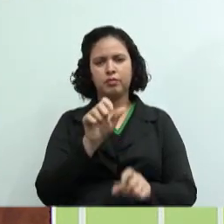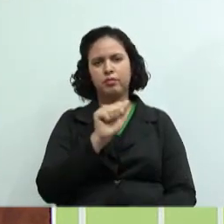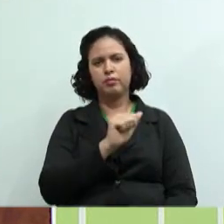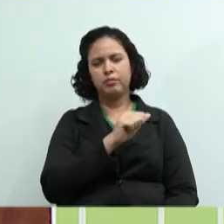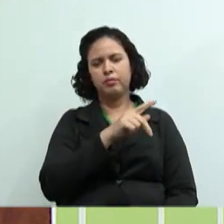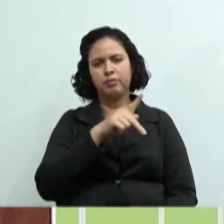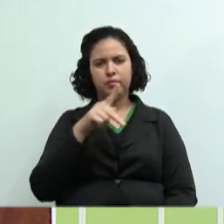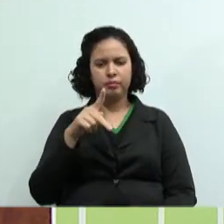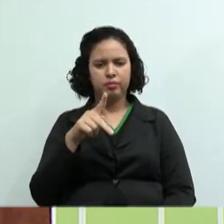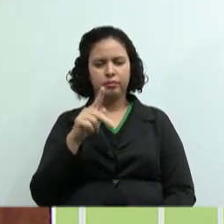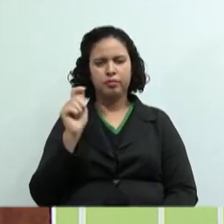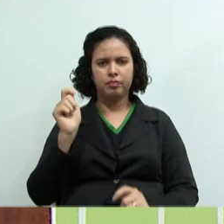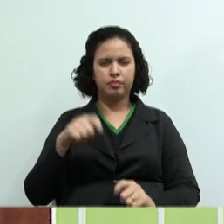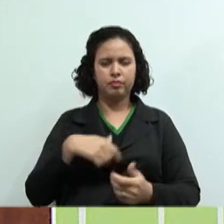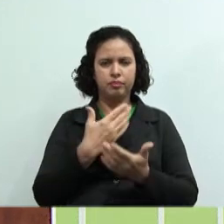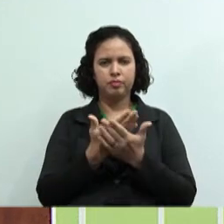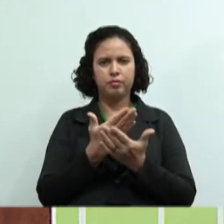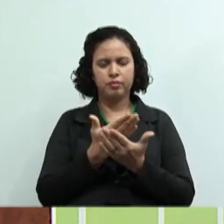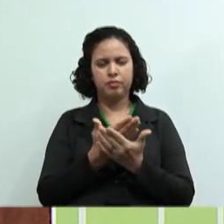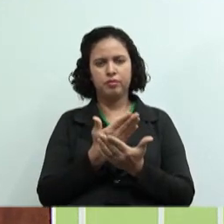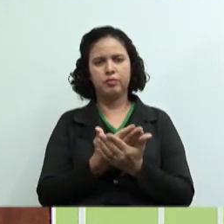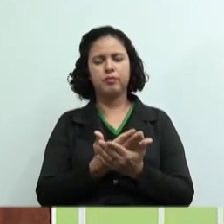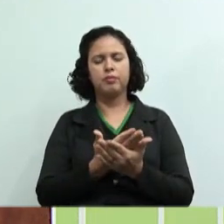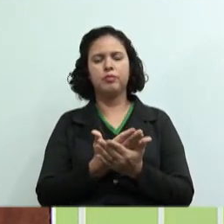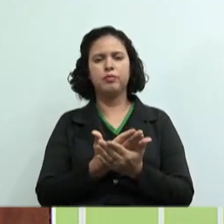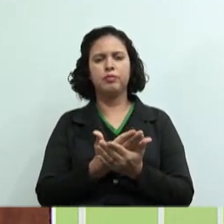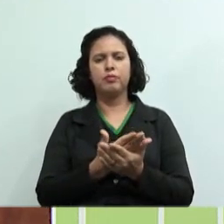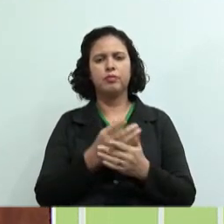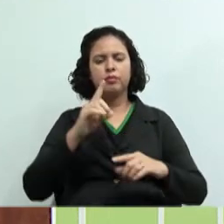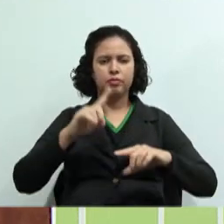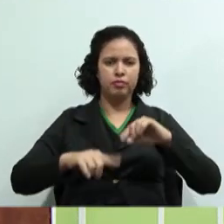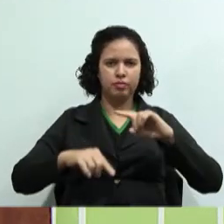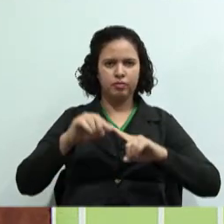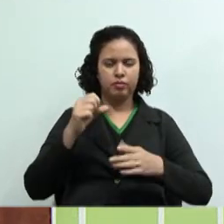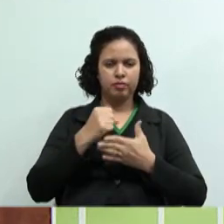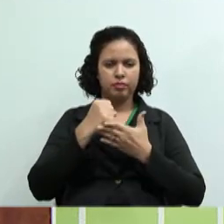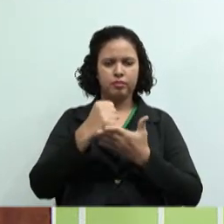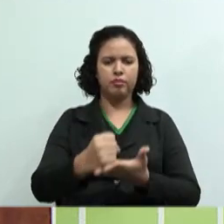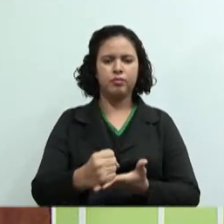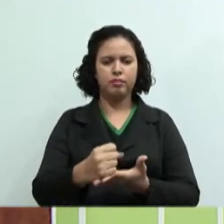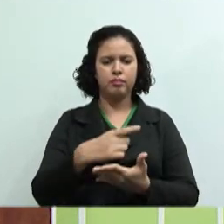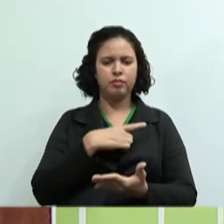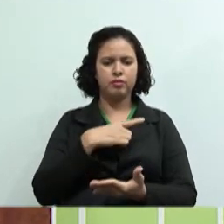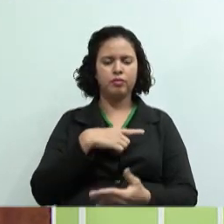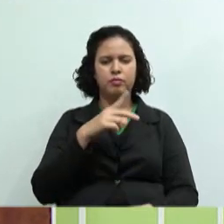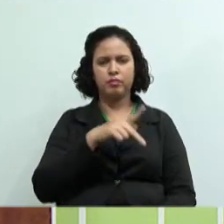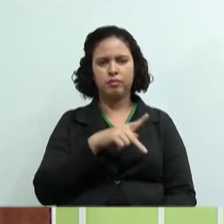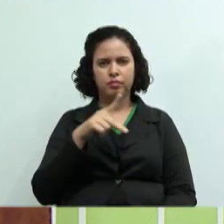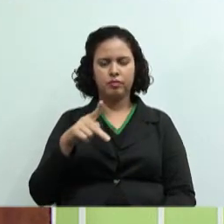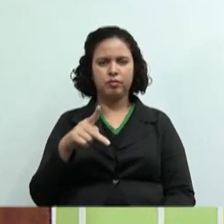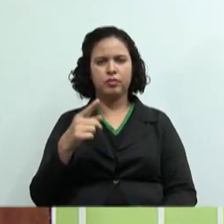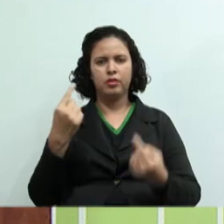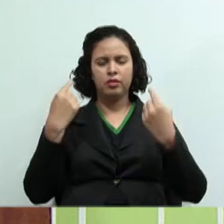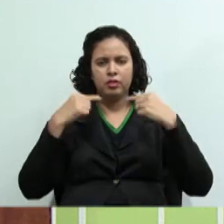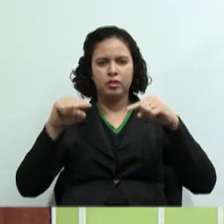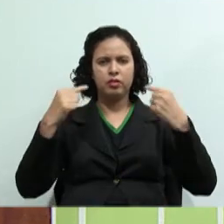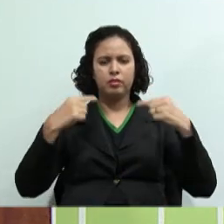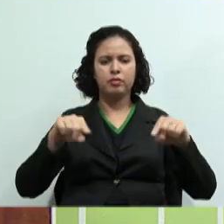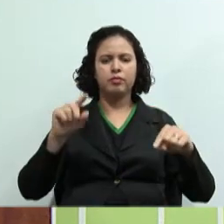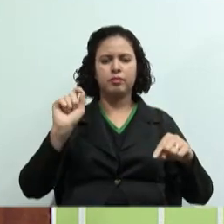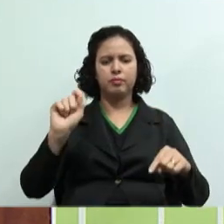tá bom? É só clicar na aula e os outros materiais auxiliares da aula também estão lá. Tem uns professores que estão reclamando,